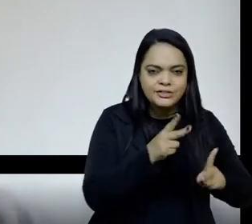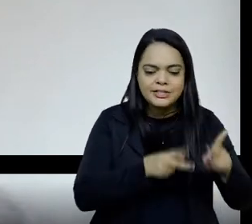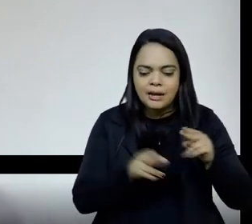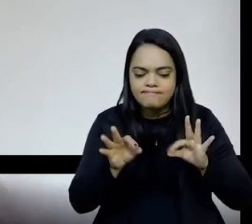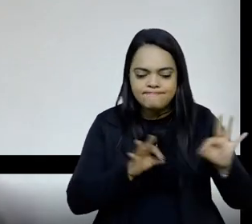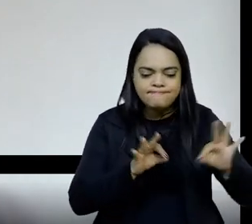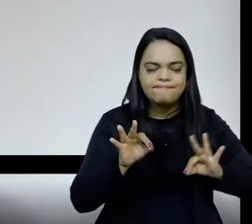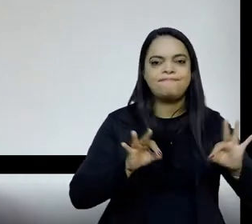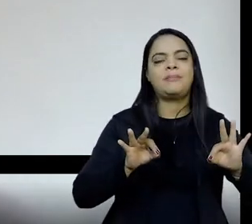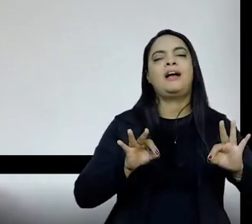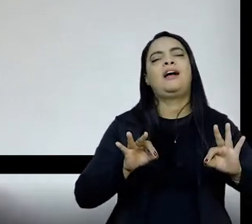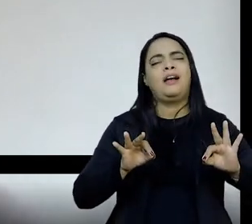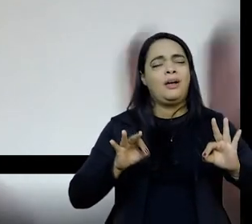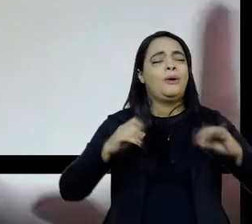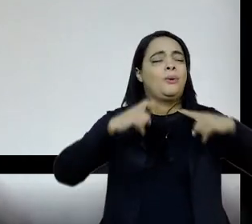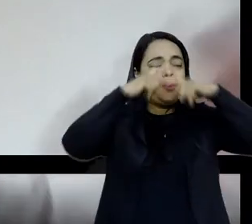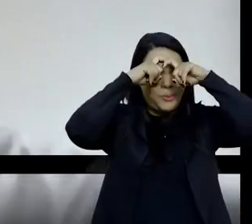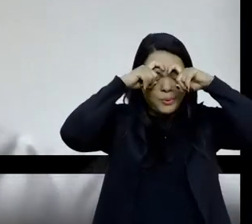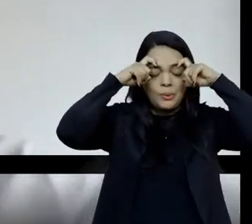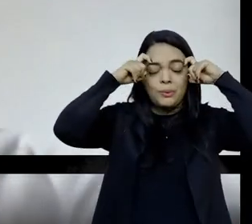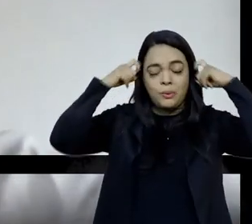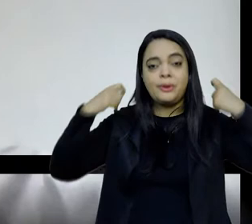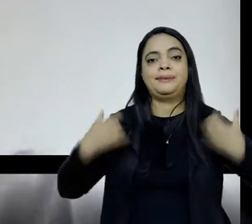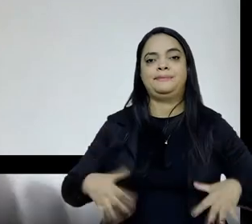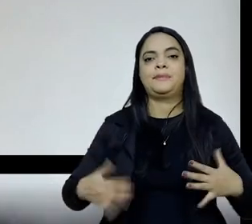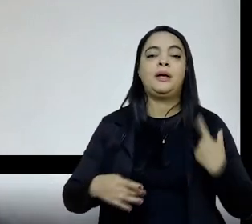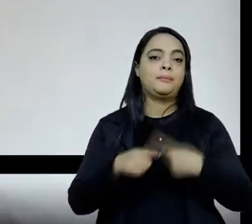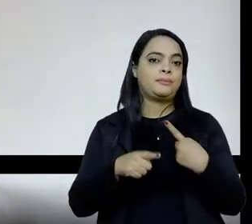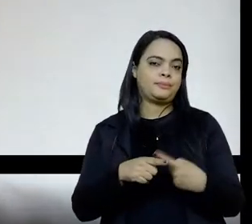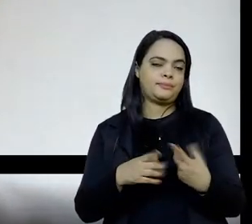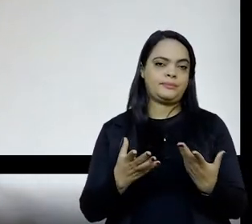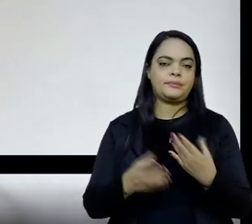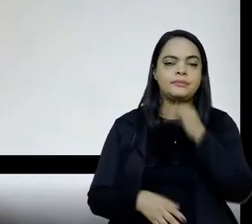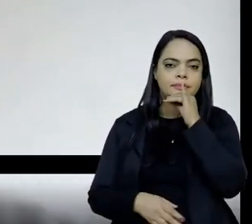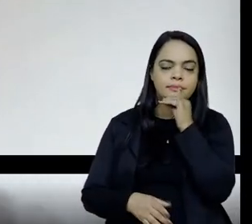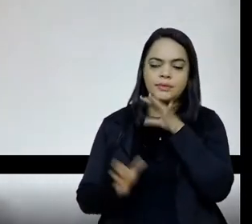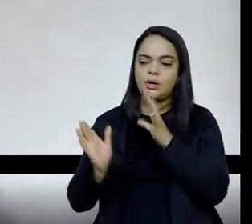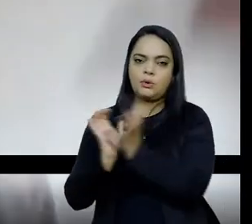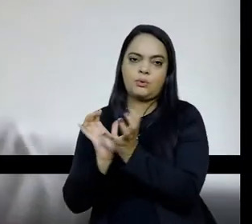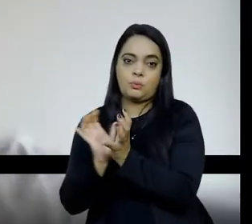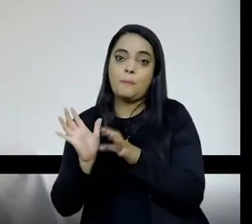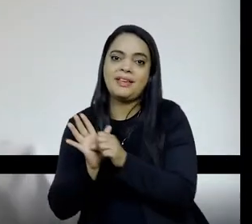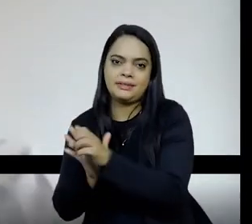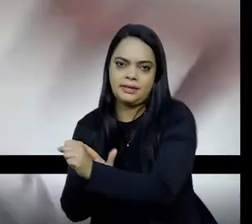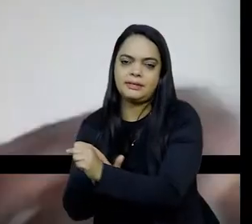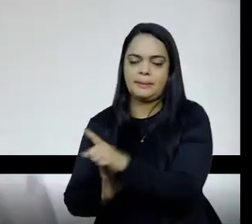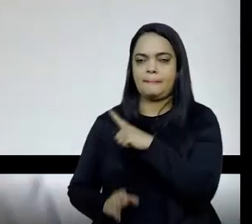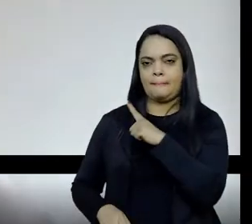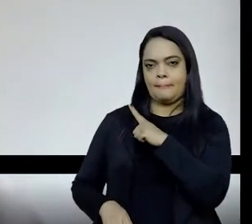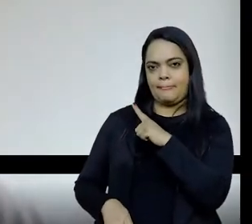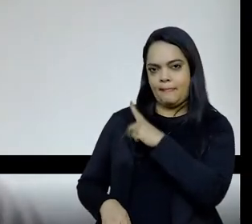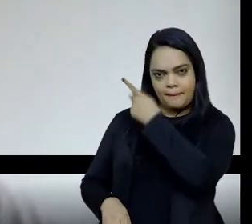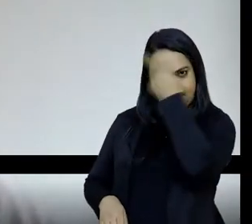gente tiver muita gente produzindo nos grupos, lá, nos grupos de pesquisa, não estou falando nossos, nos grupos de pesquisa, nossos